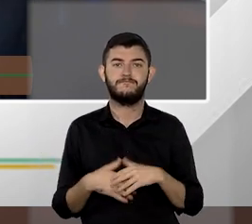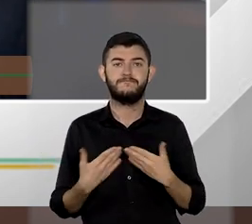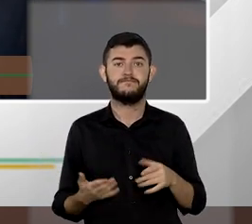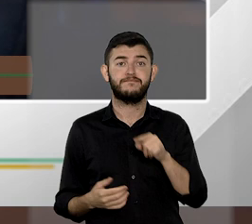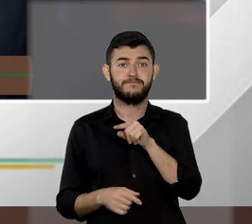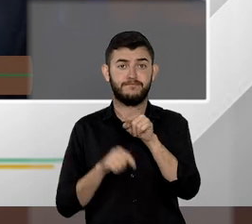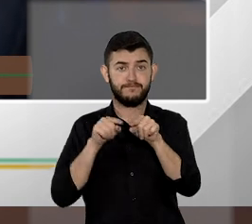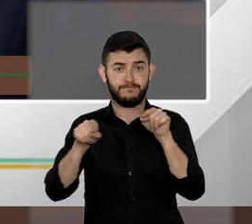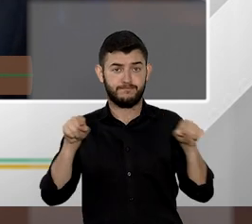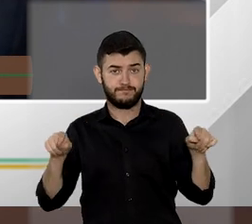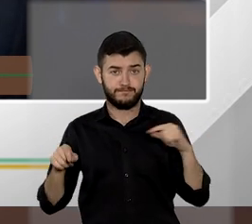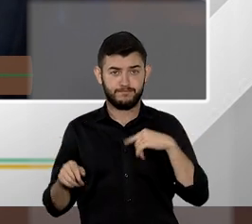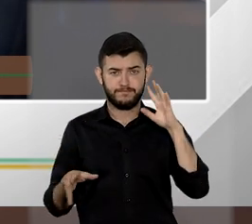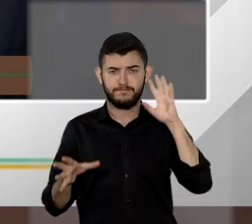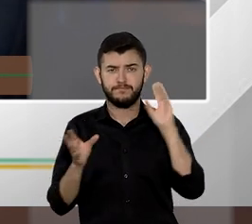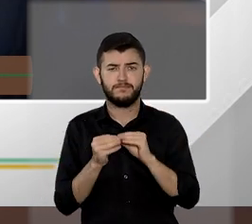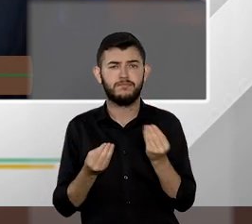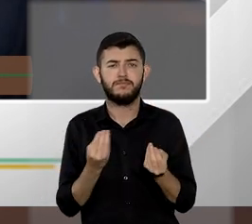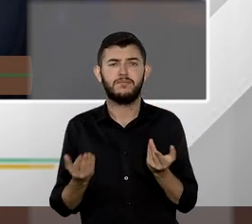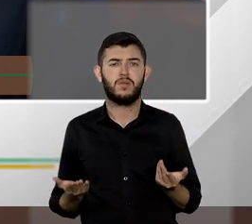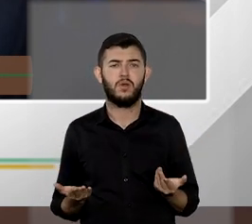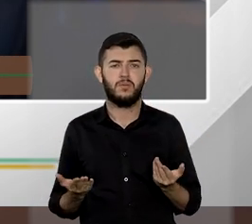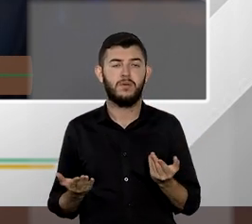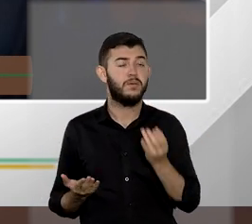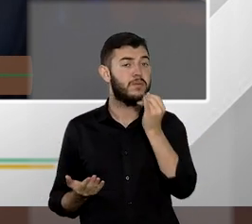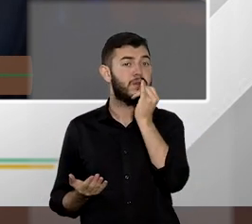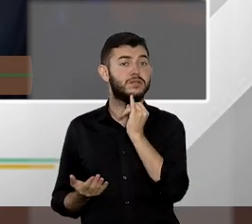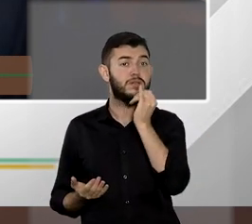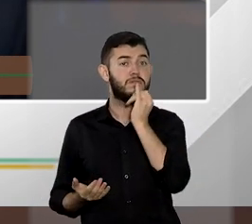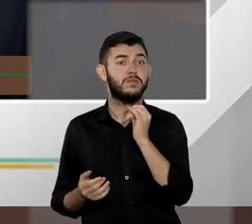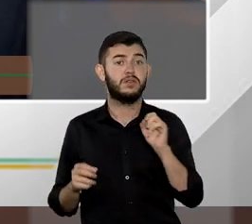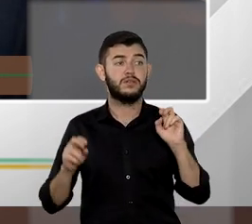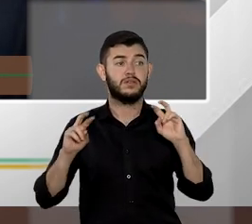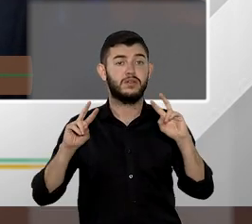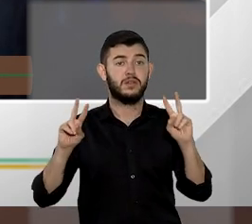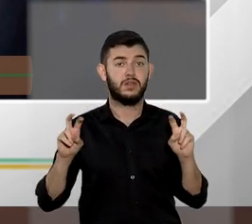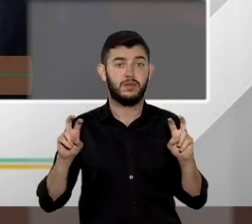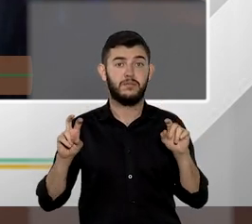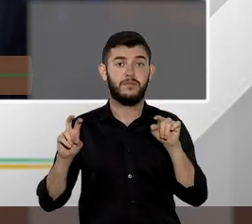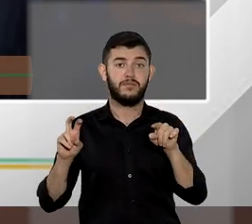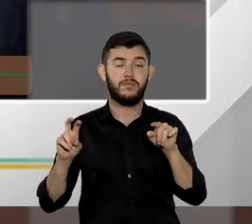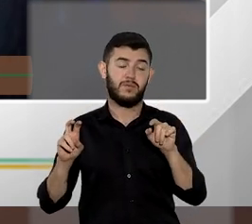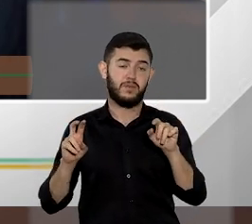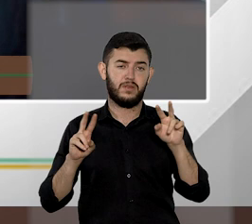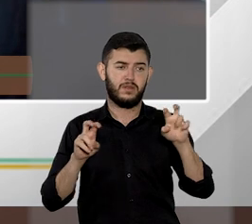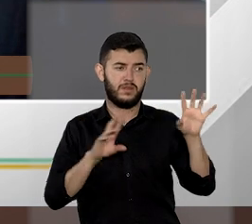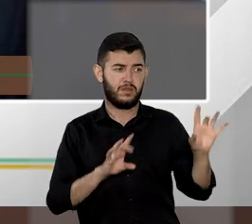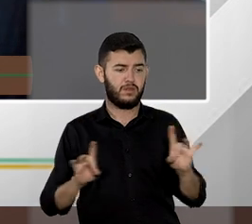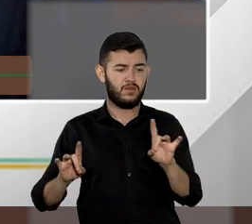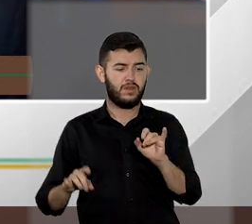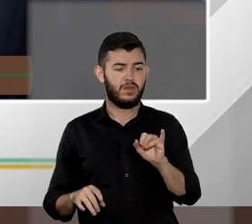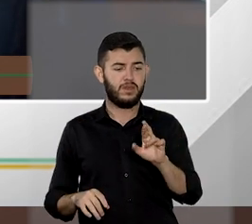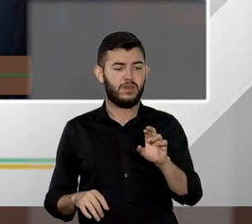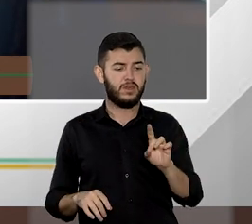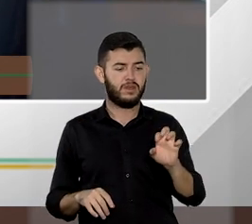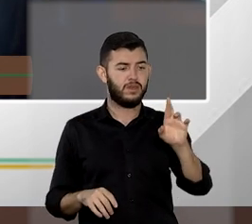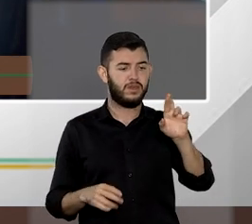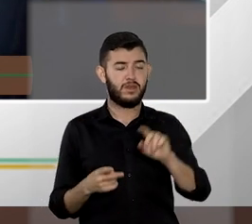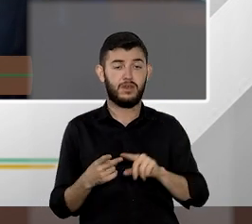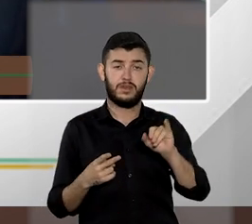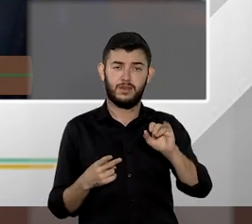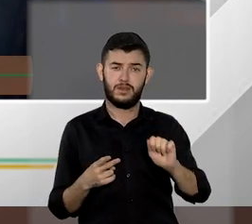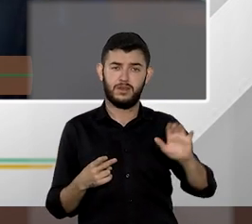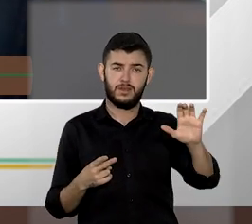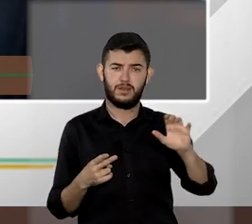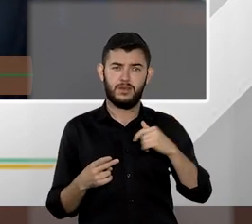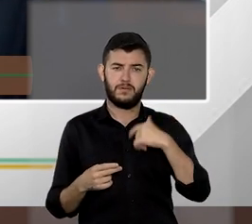por exemplo nessa uma questão que você citou do IRDR ou do IAC eu penso também na